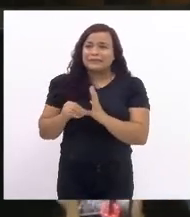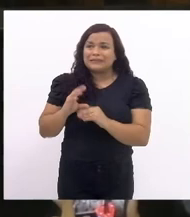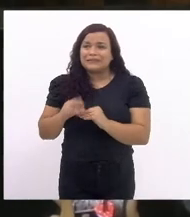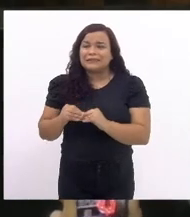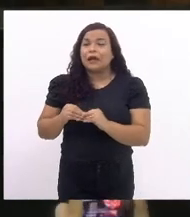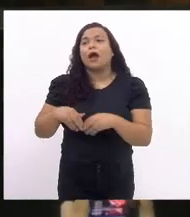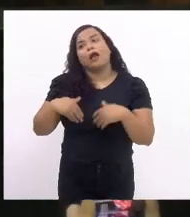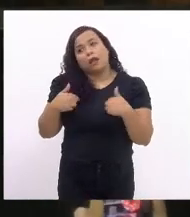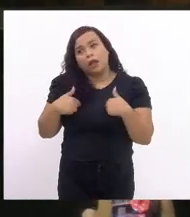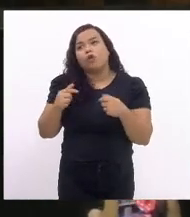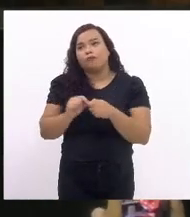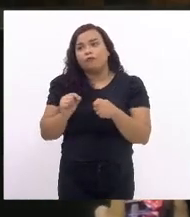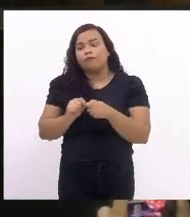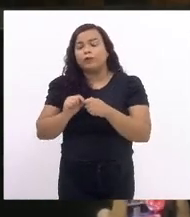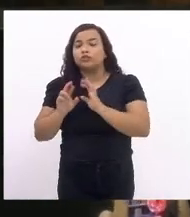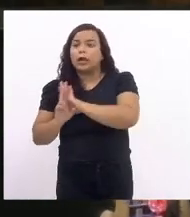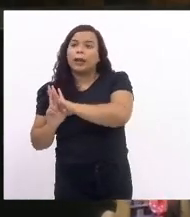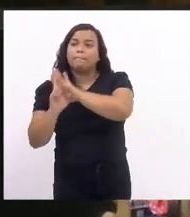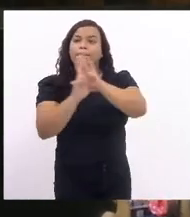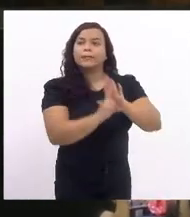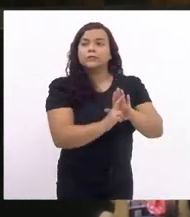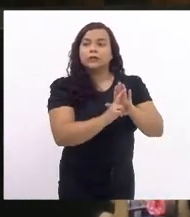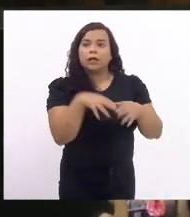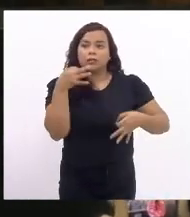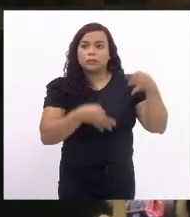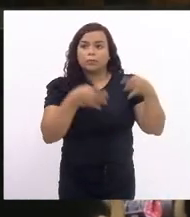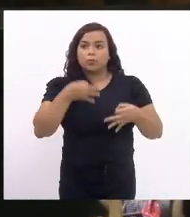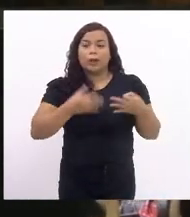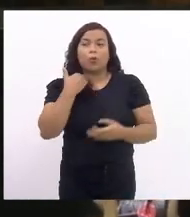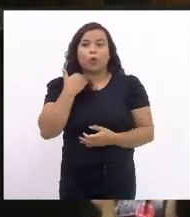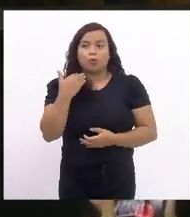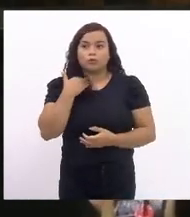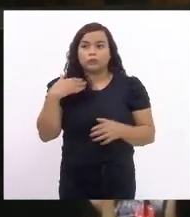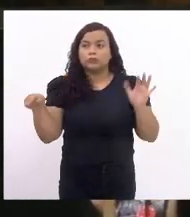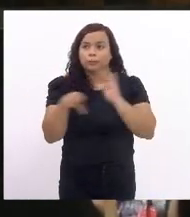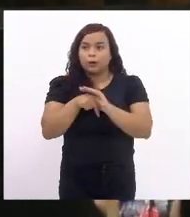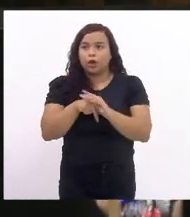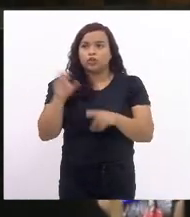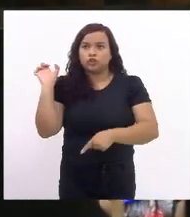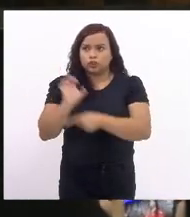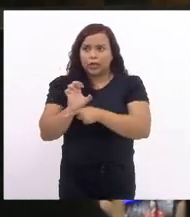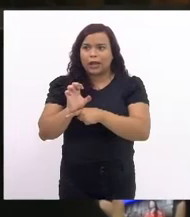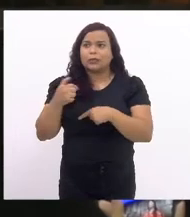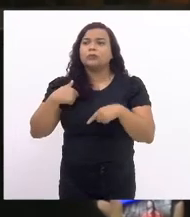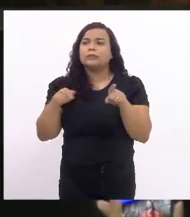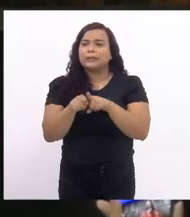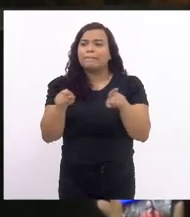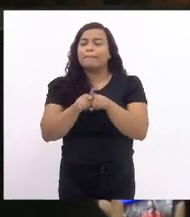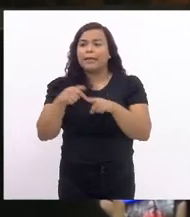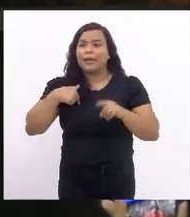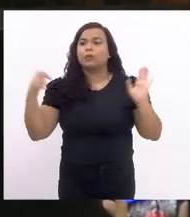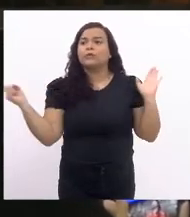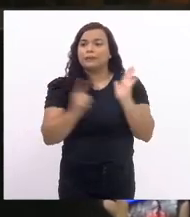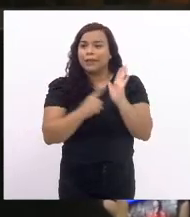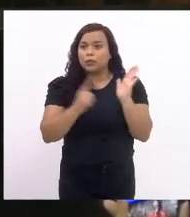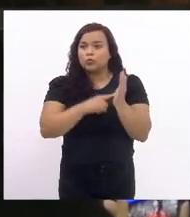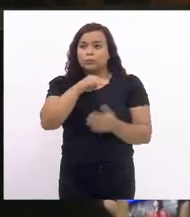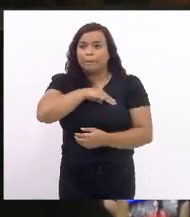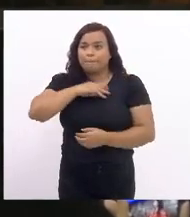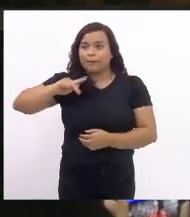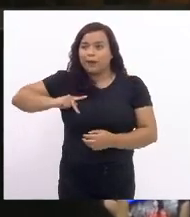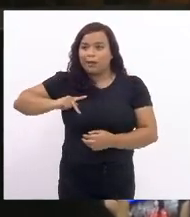representação ao Tribunal de Contas do Estado, eu fiz uma denúncia ao Ministério Público, na qual distribuiu